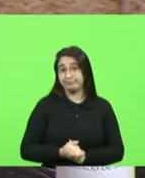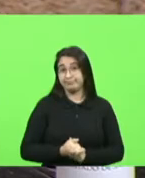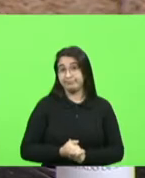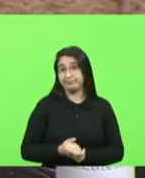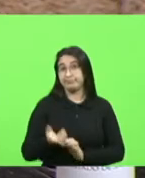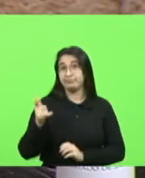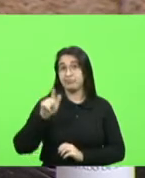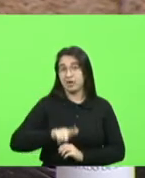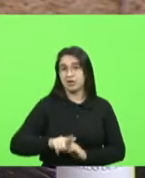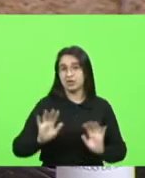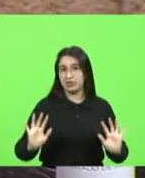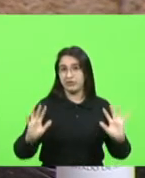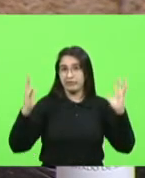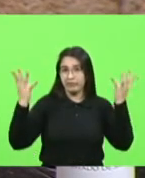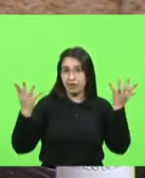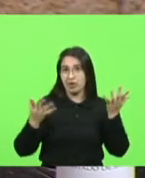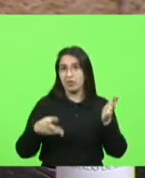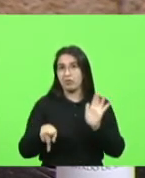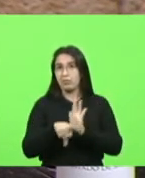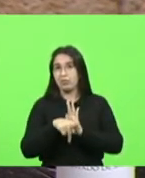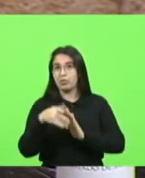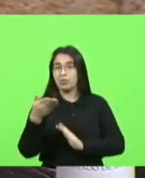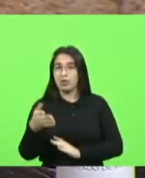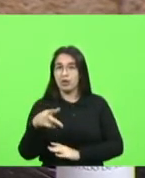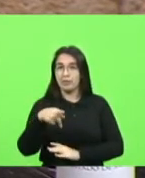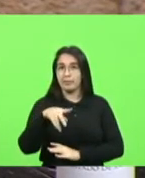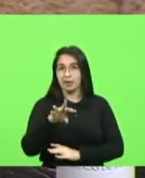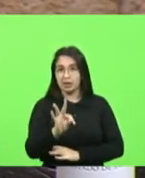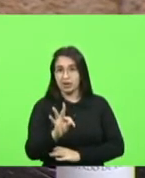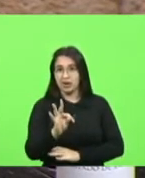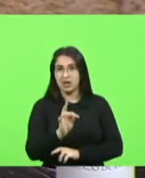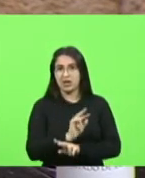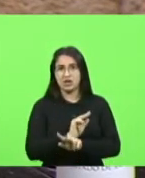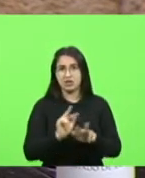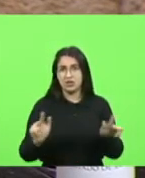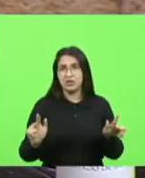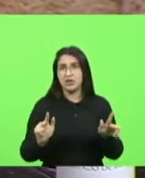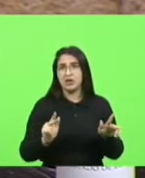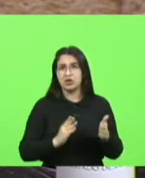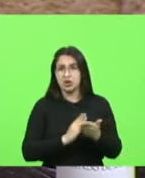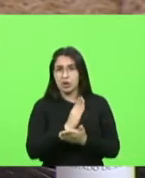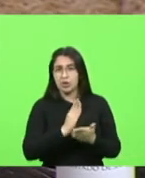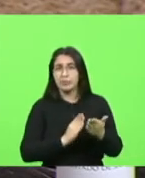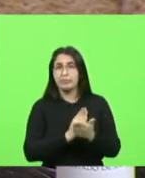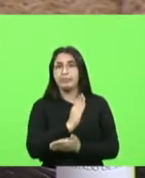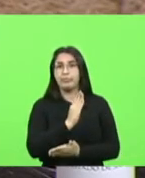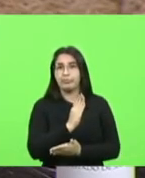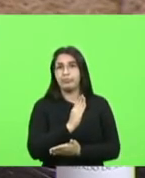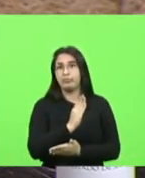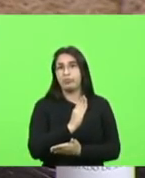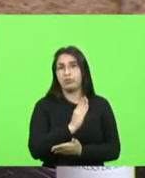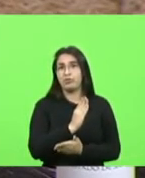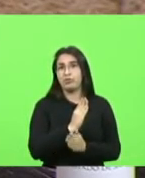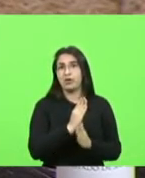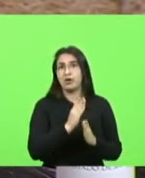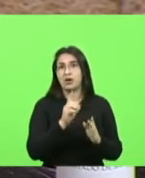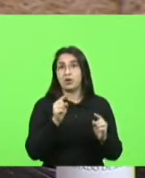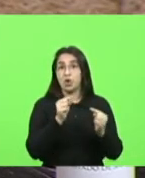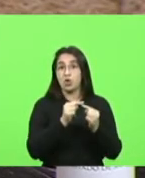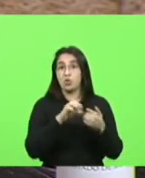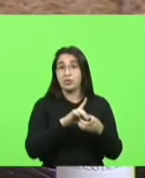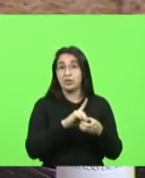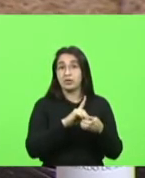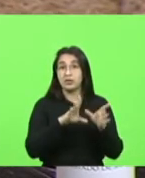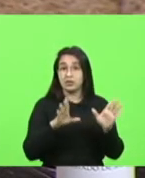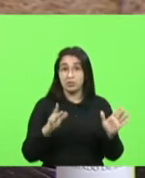eventos do partido dos trabalhadores foram aprovadas essas resoluções como democracia na comunicação